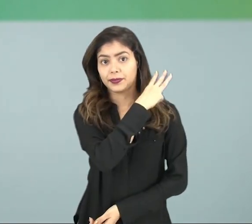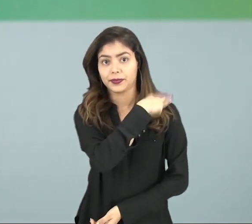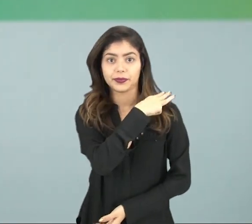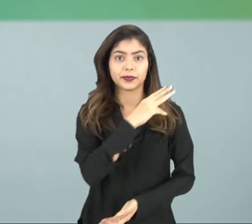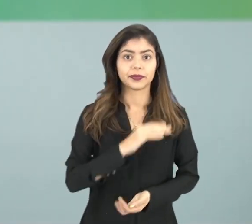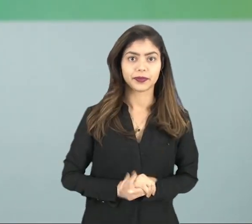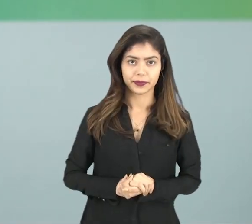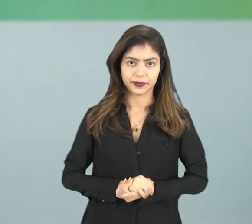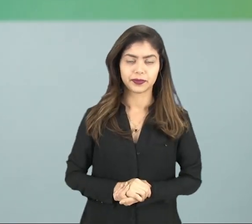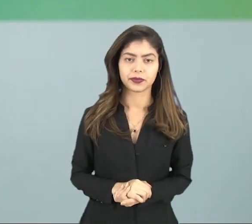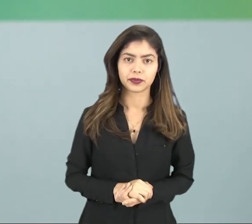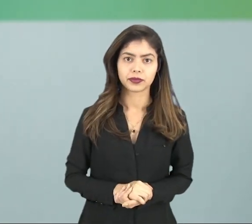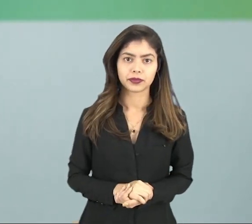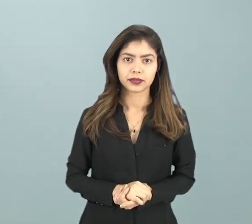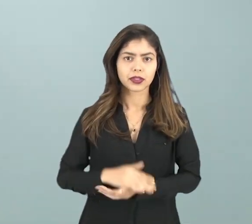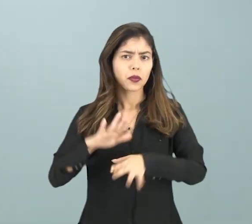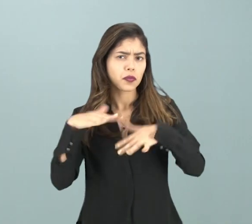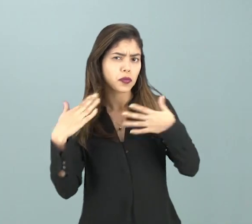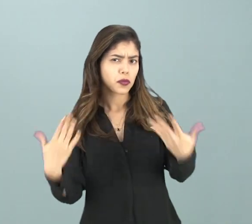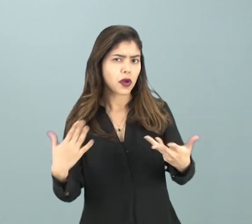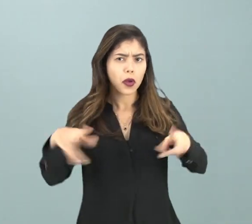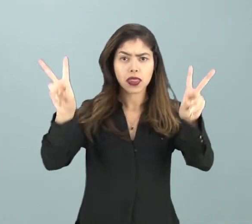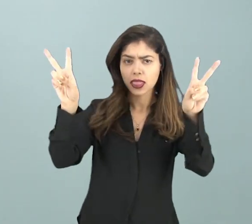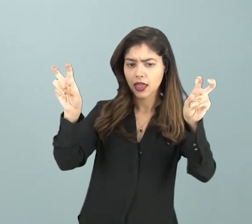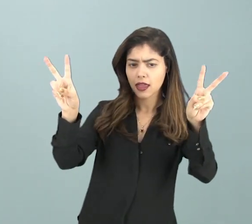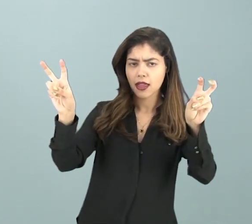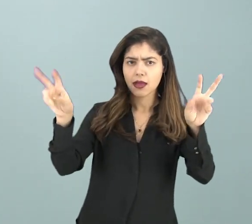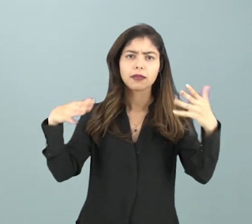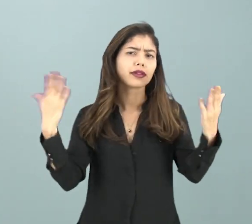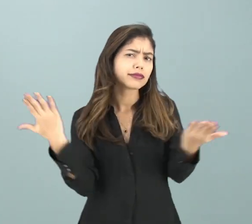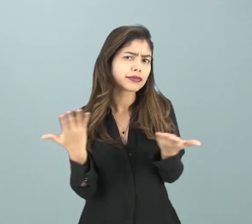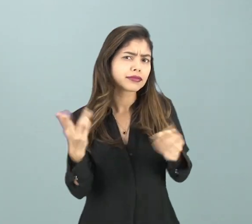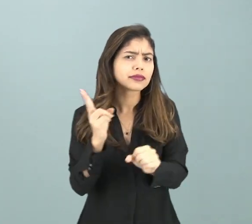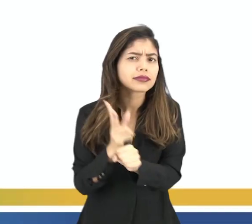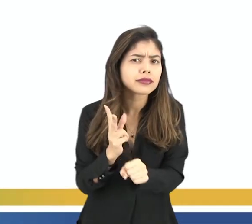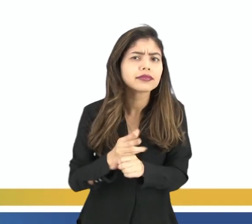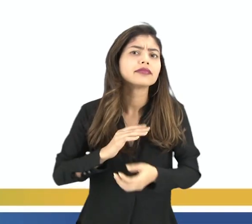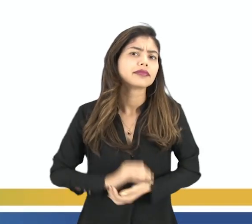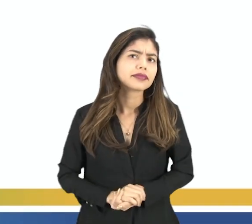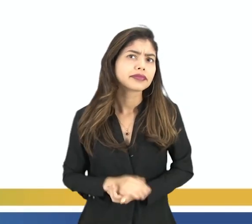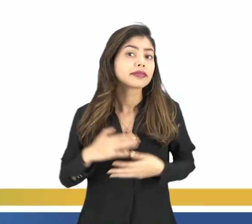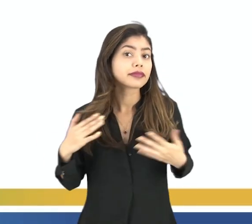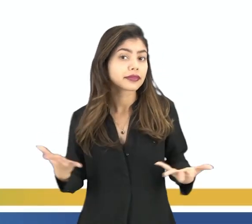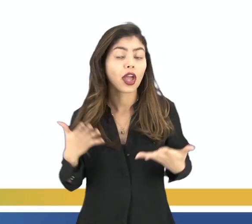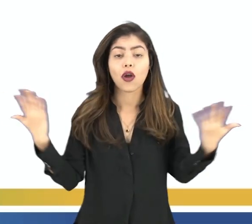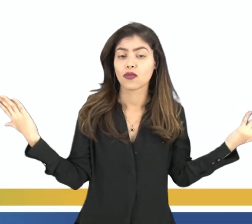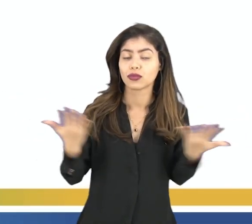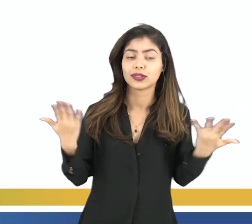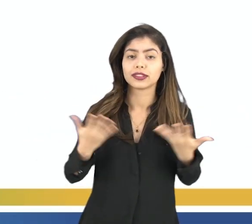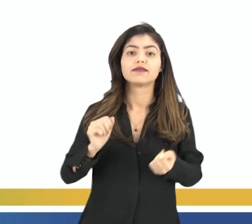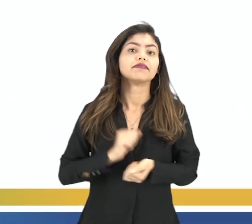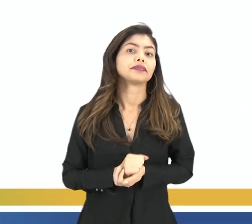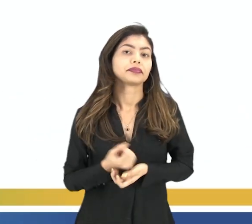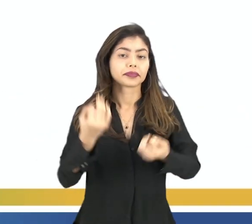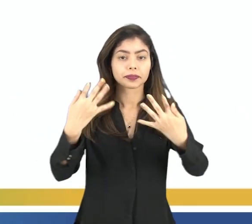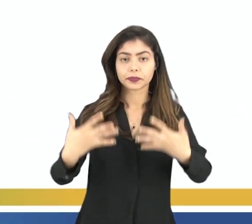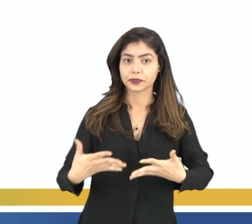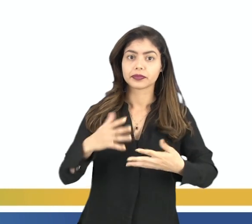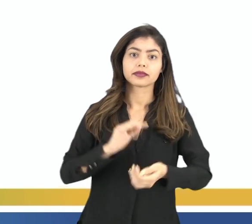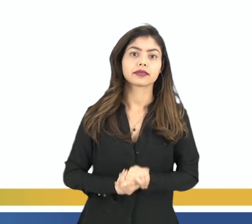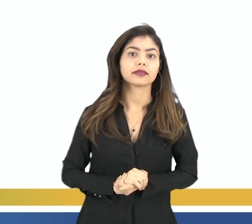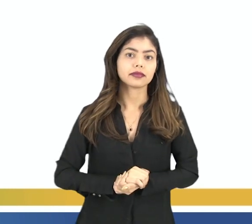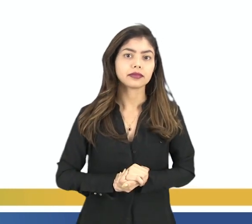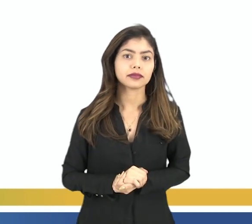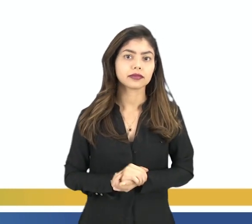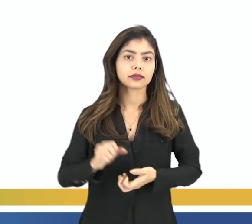série do Ensino Médio. E qual o tema da nossa videoaula de hoje, professor? Hoje nós iremos tratar a respeito